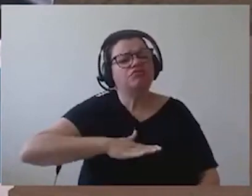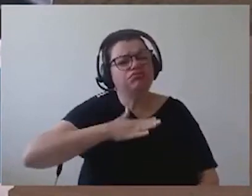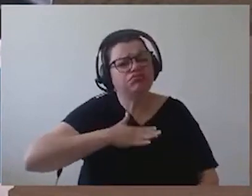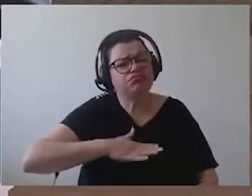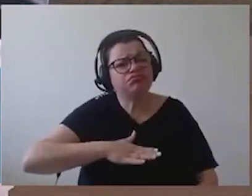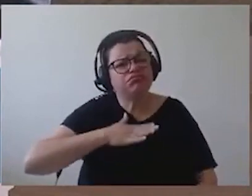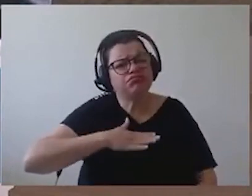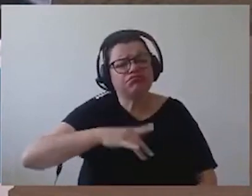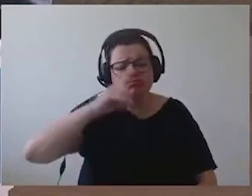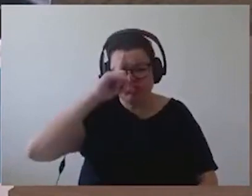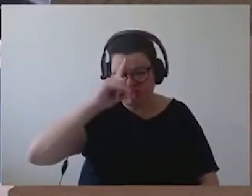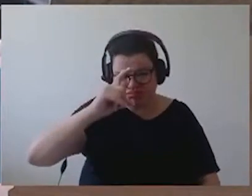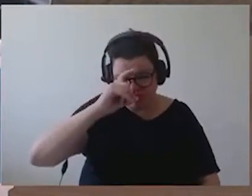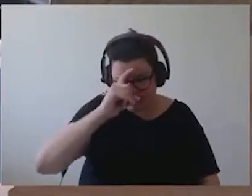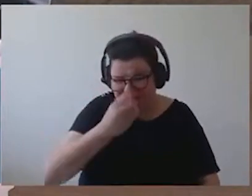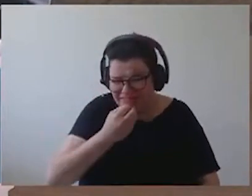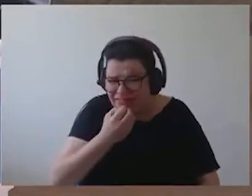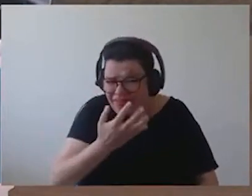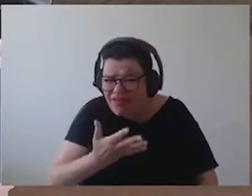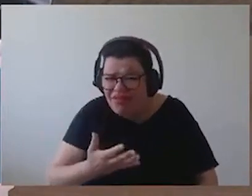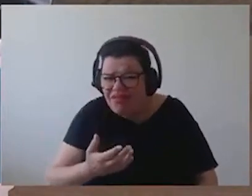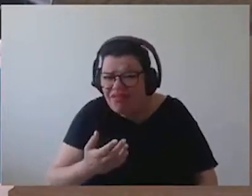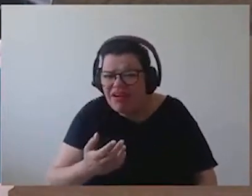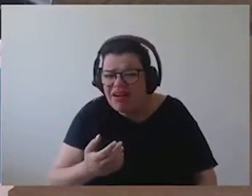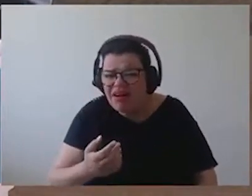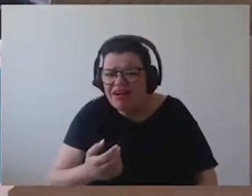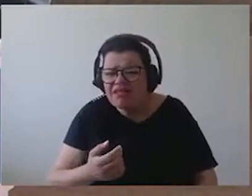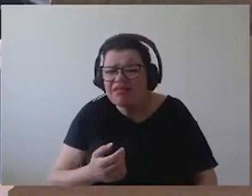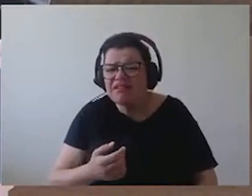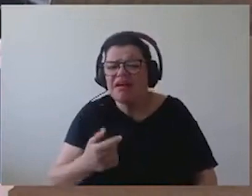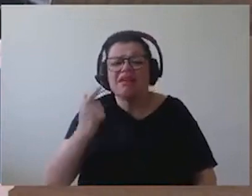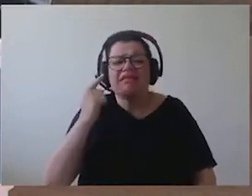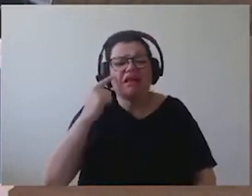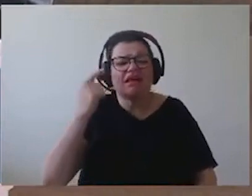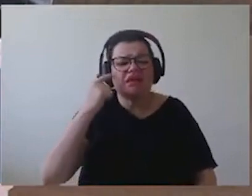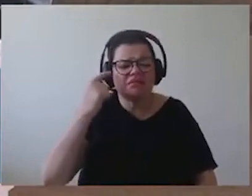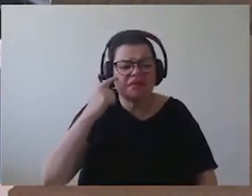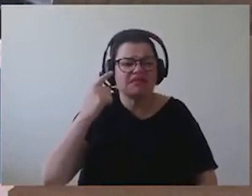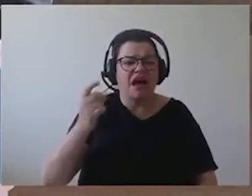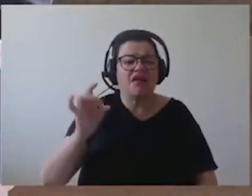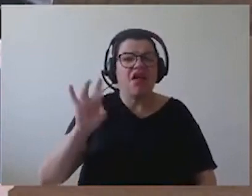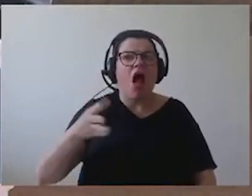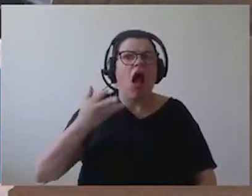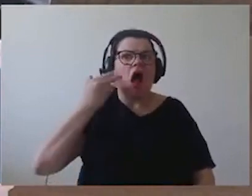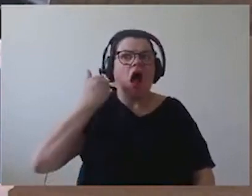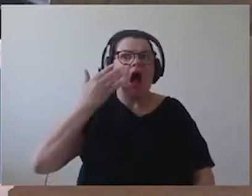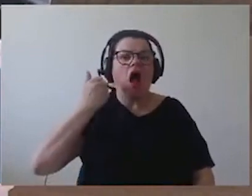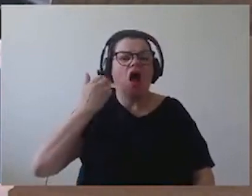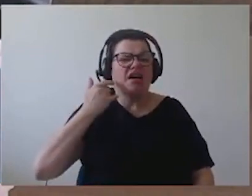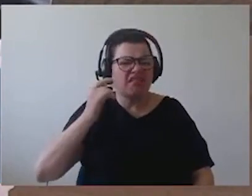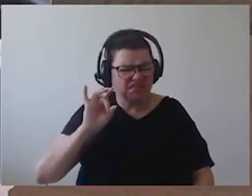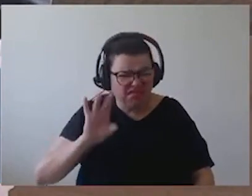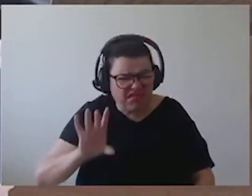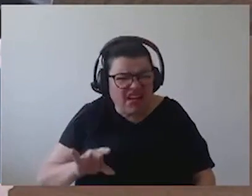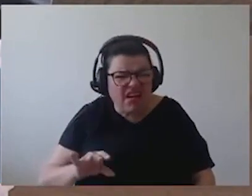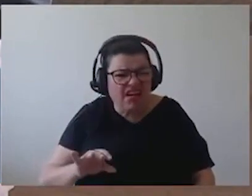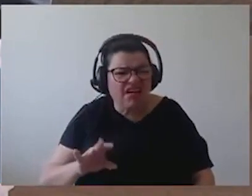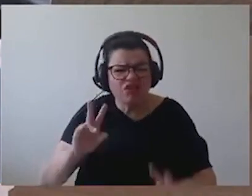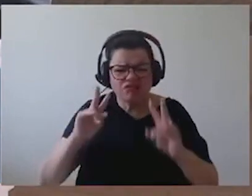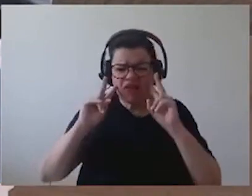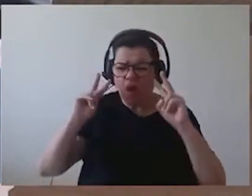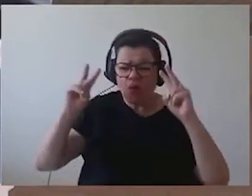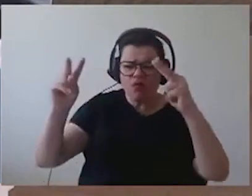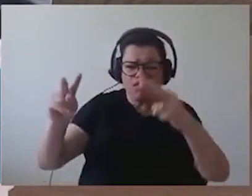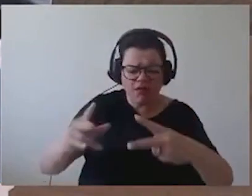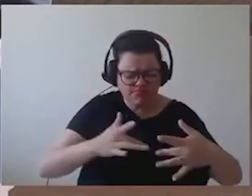esse déficit? A gente tem que pensar só, olhar só com o olhar financeiro, e uma questão que,